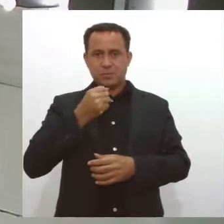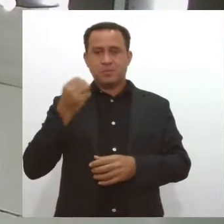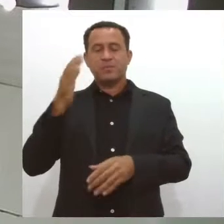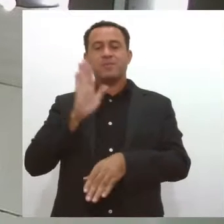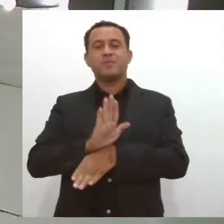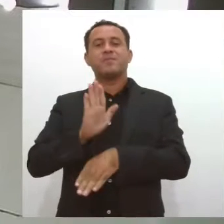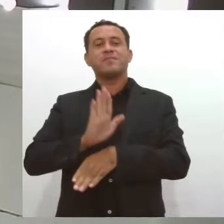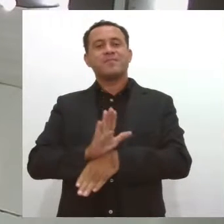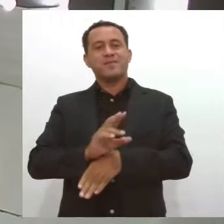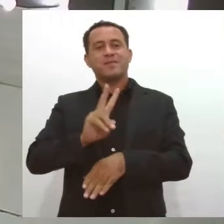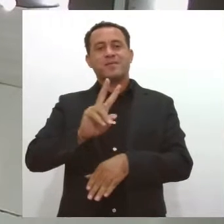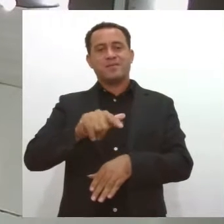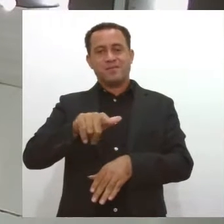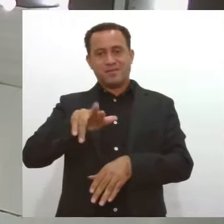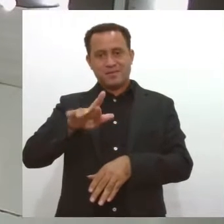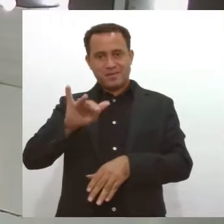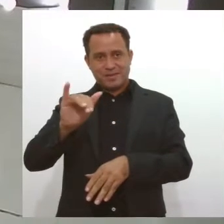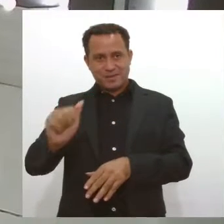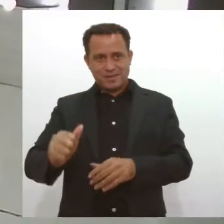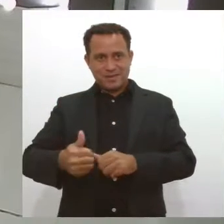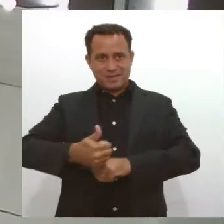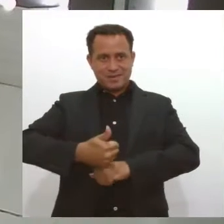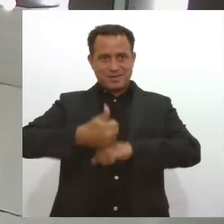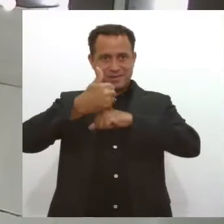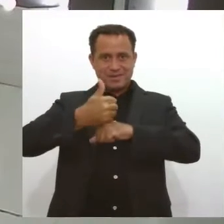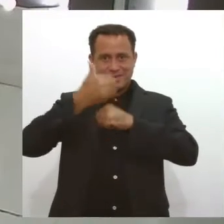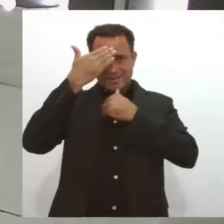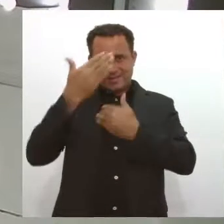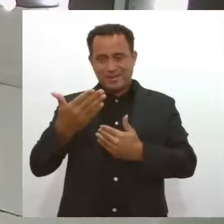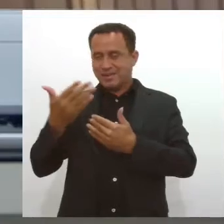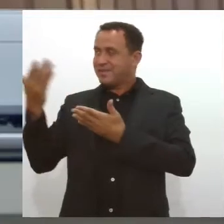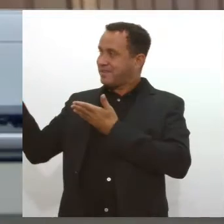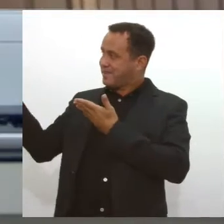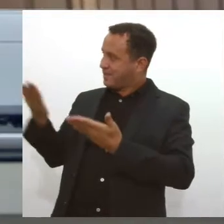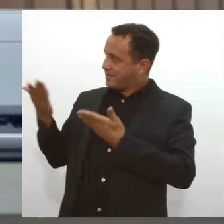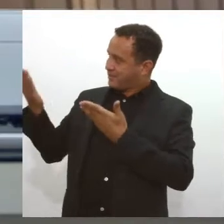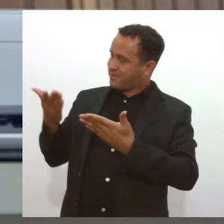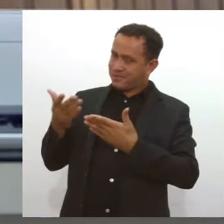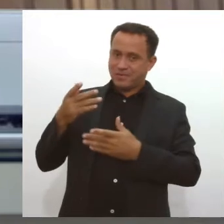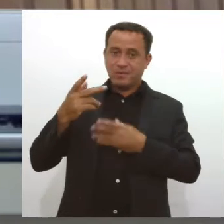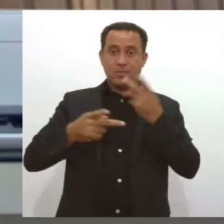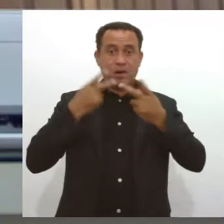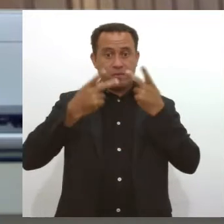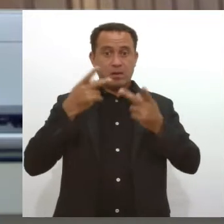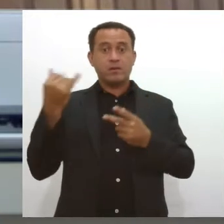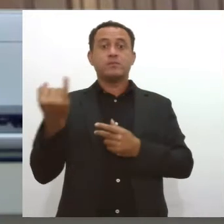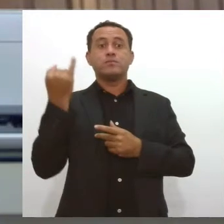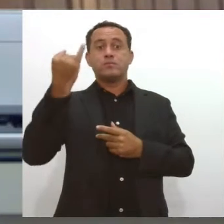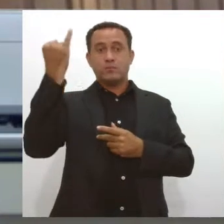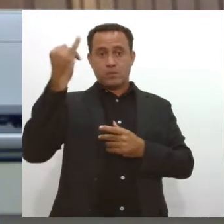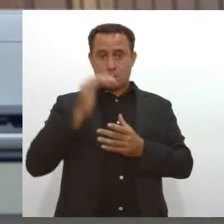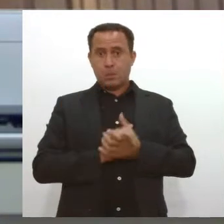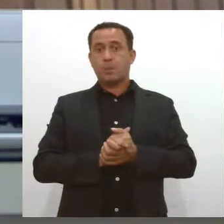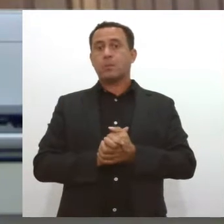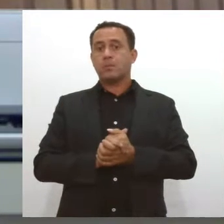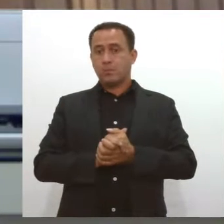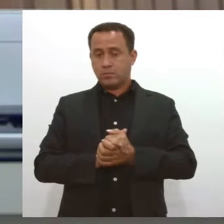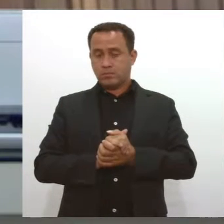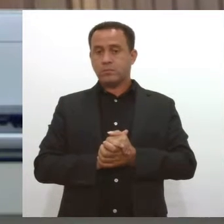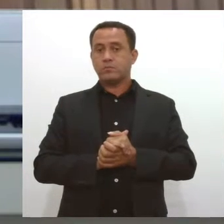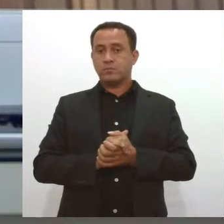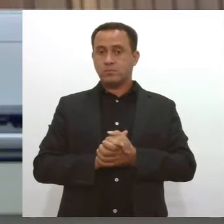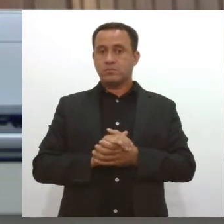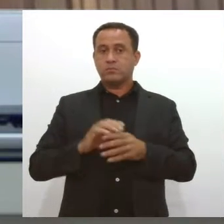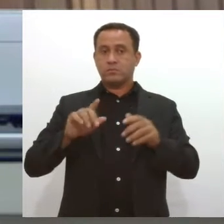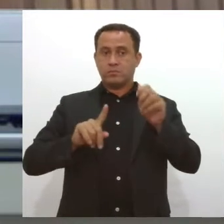tarde, Valquíria. Primeiramente, eu quero agradecer o convite, principalmente para falar de um assunto tão importante, que é um